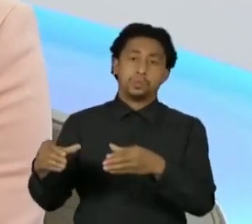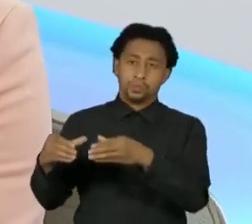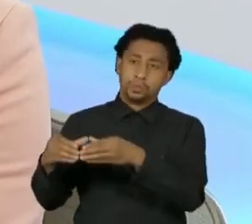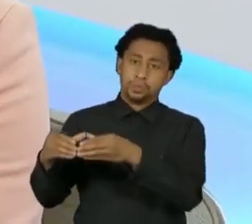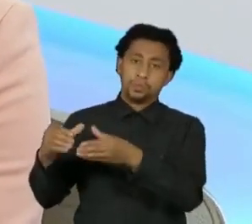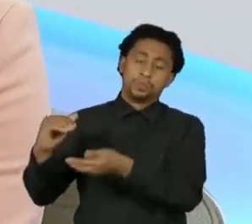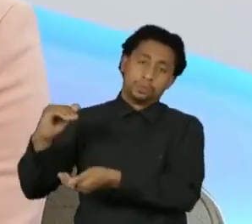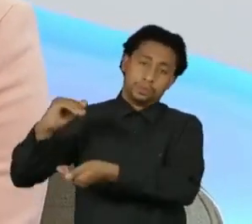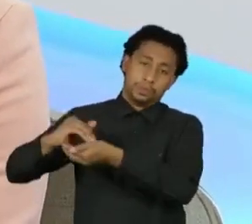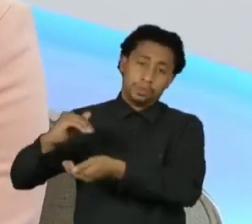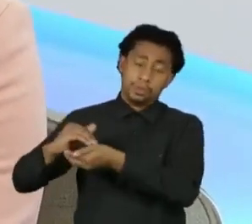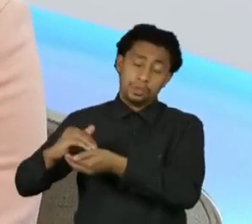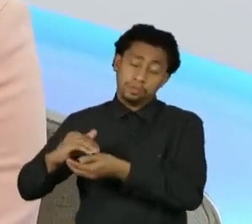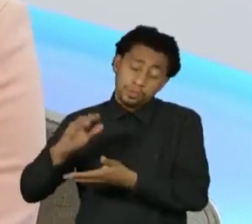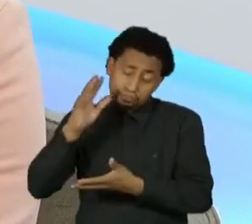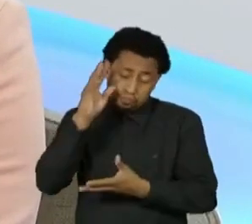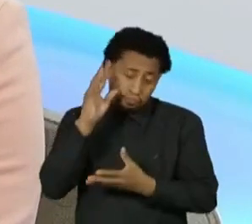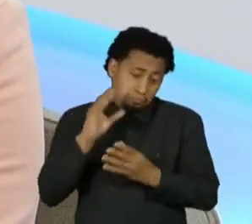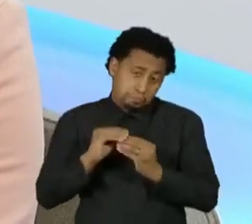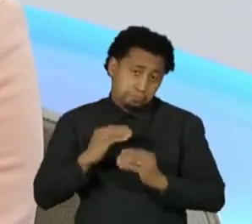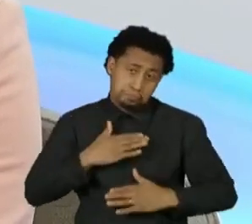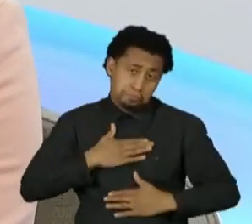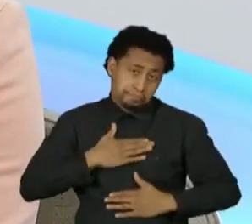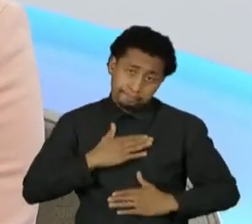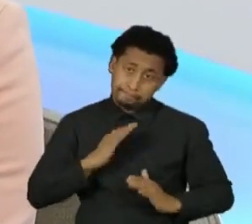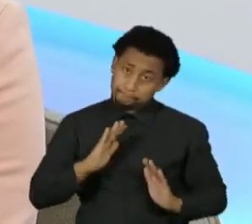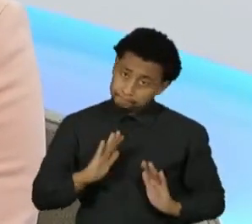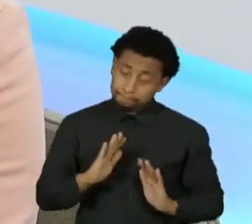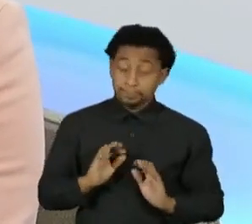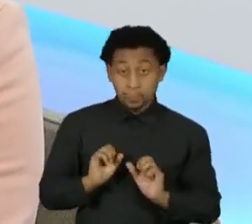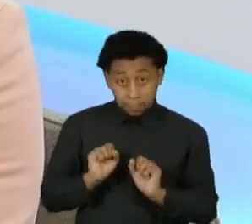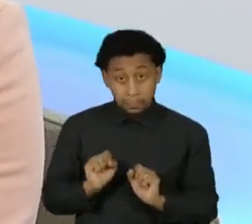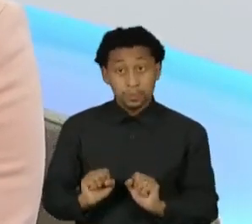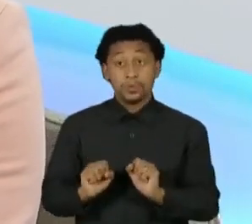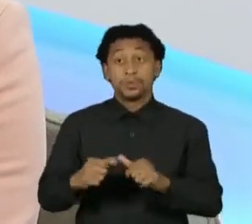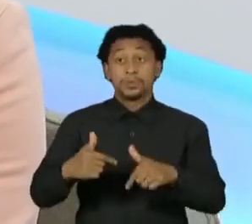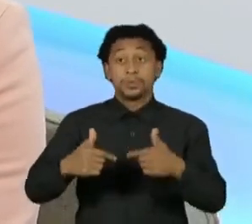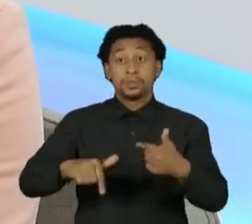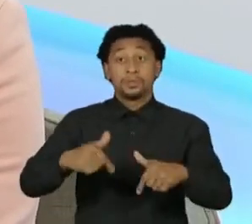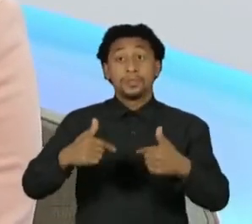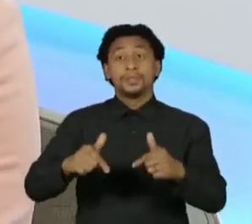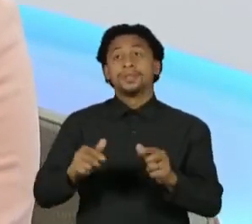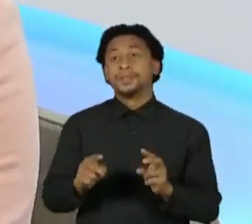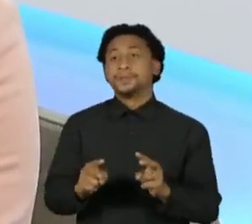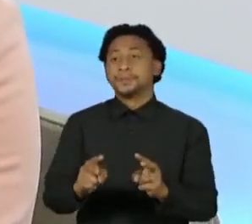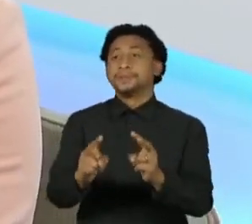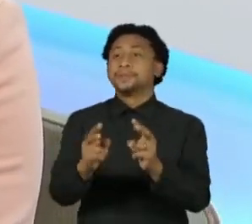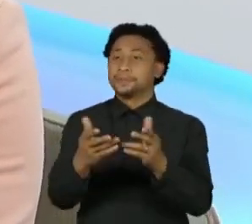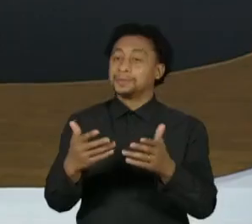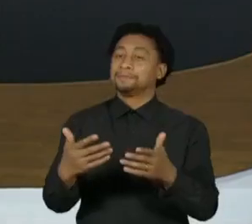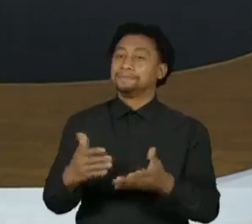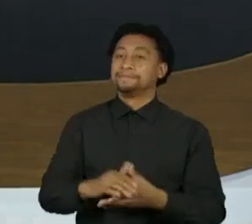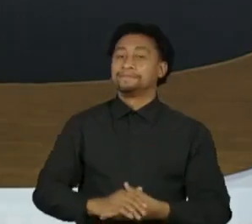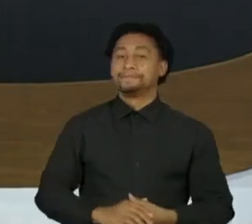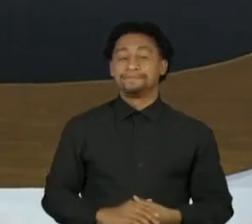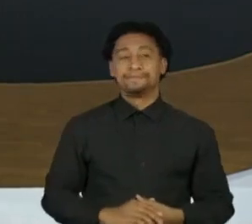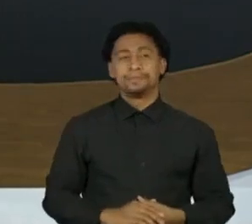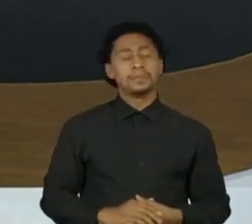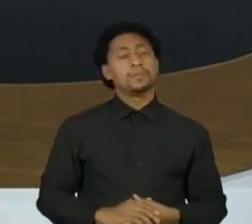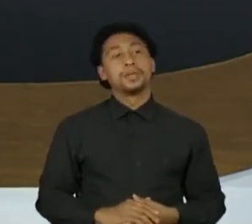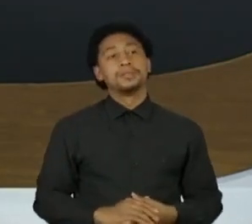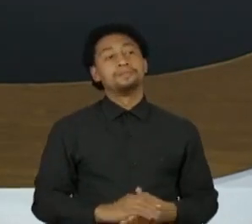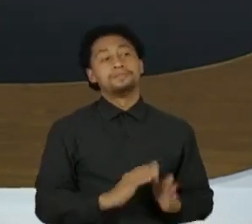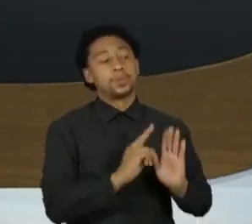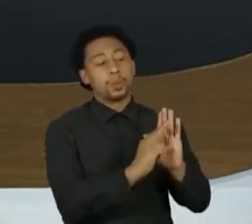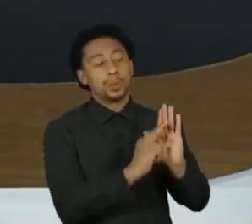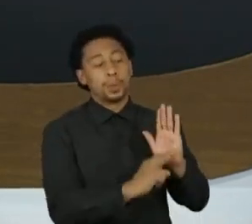é essa a compreensão que eu tenho. Se posso fazer ainda alguma coisa, continuo dentro da carreira. Mas a senhora acha que a lista não é